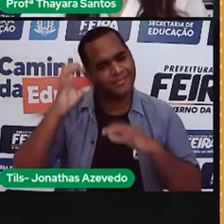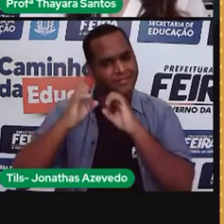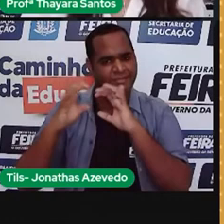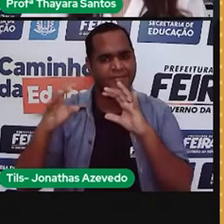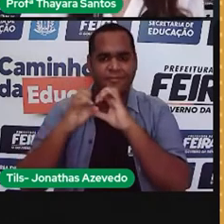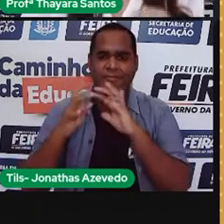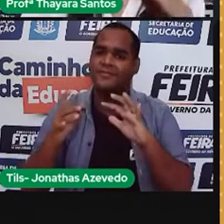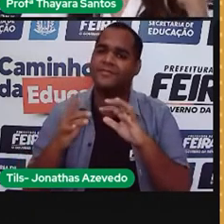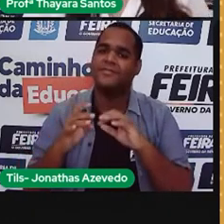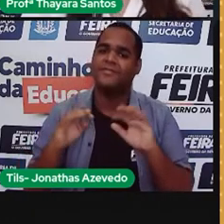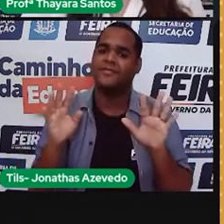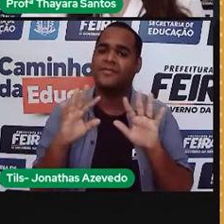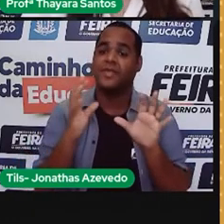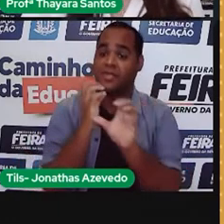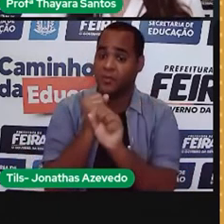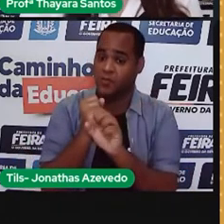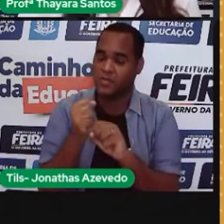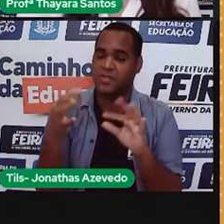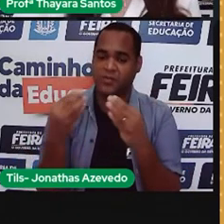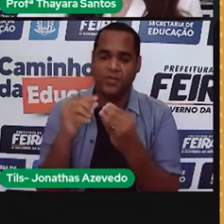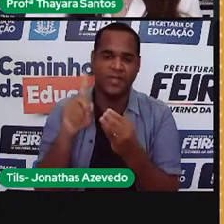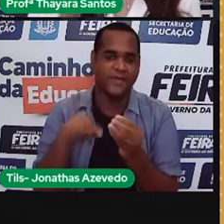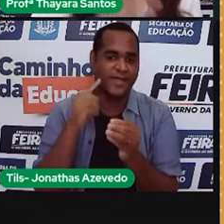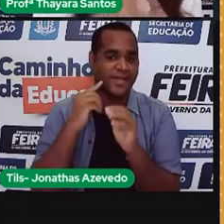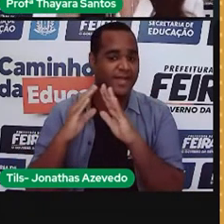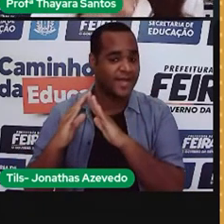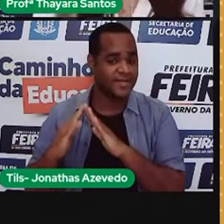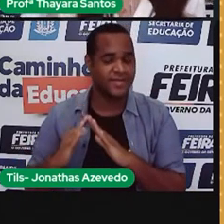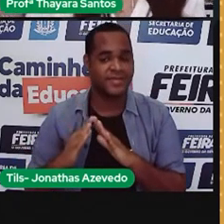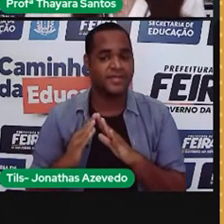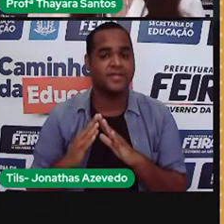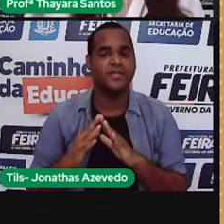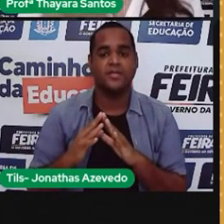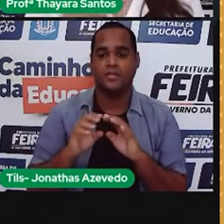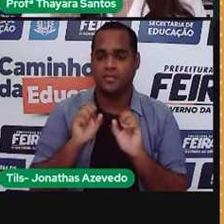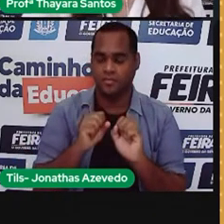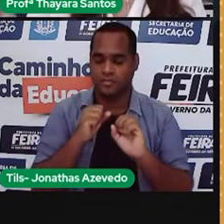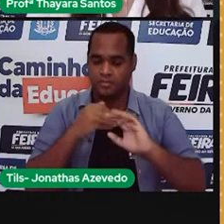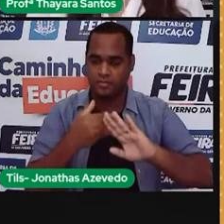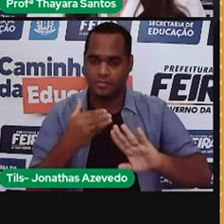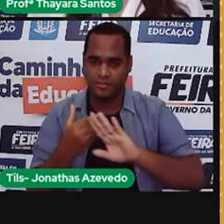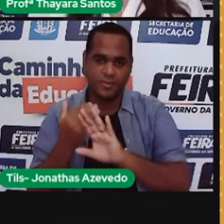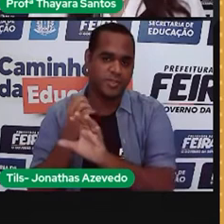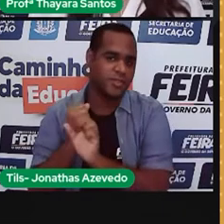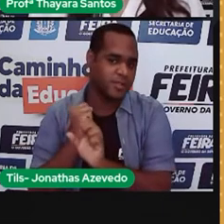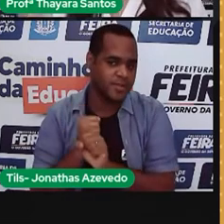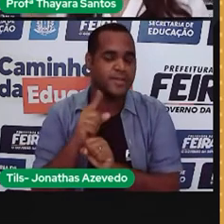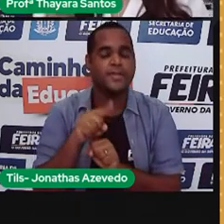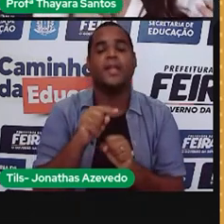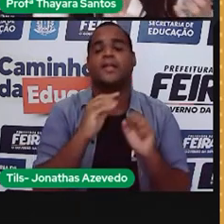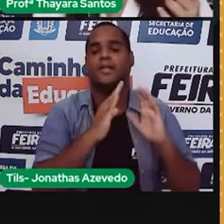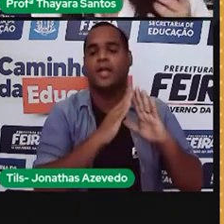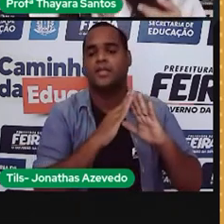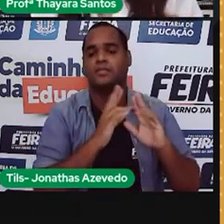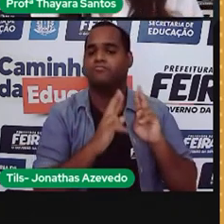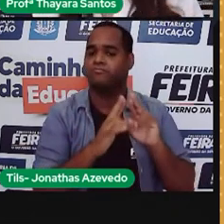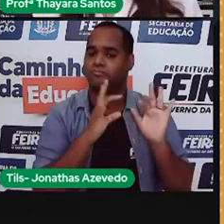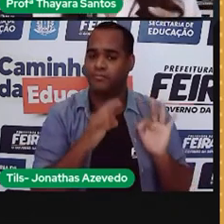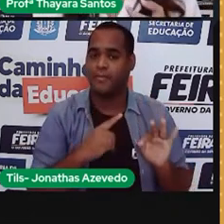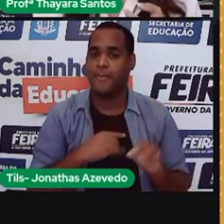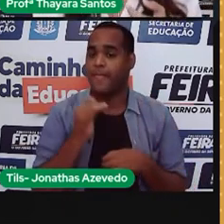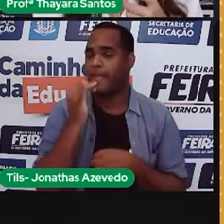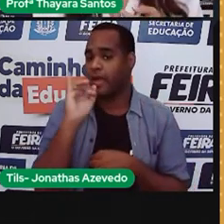Para achar o valor total do consumo dessa casa, tem que calcular separadamente cada um dos eletrodomésticos de casa. Então, calcula a